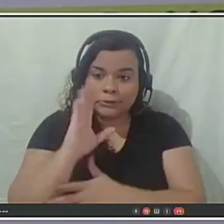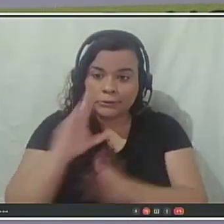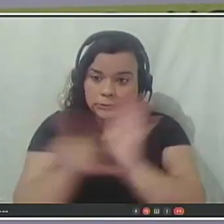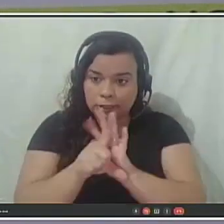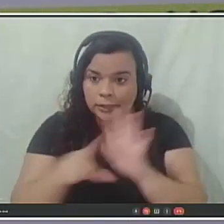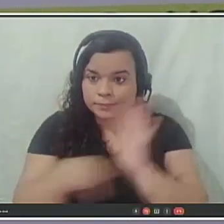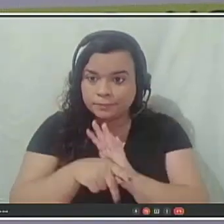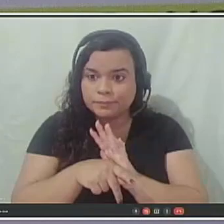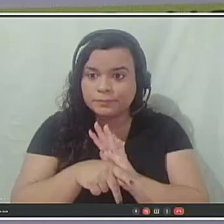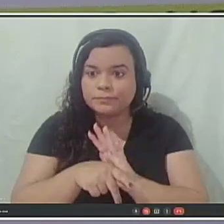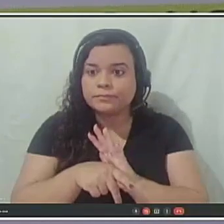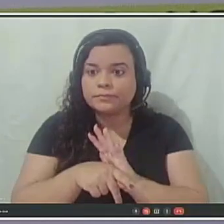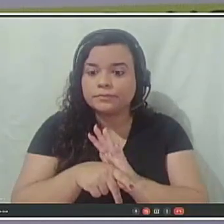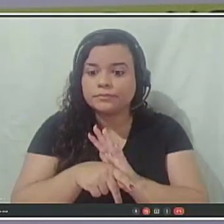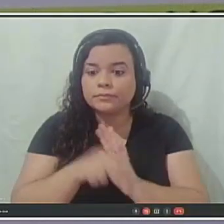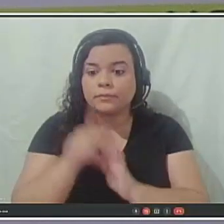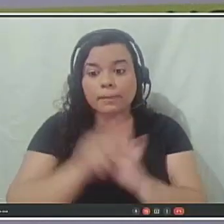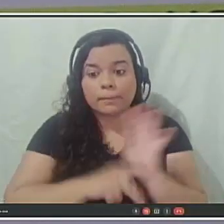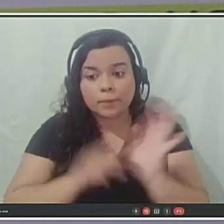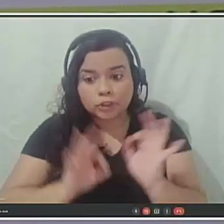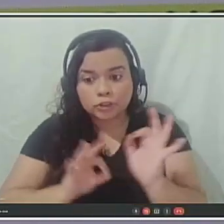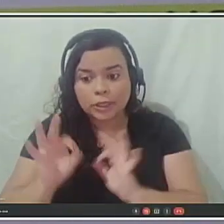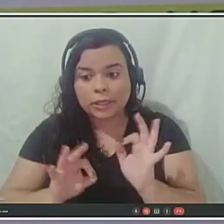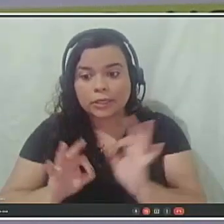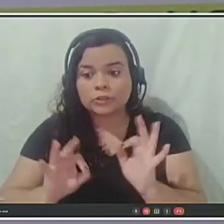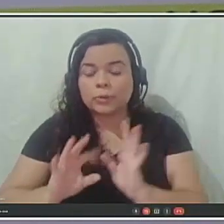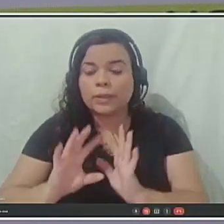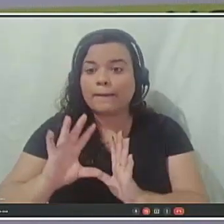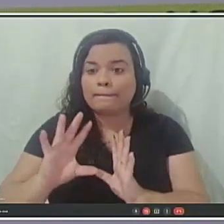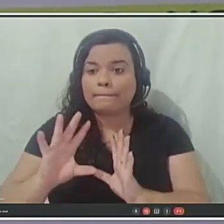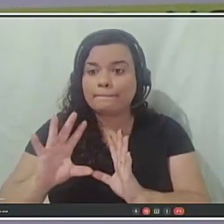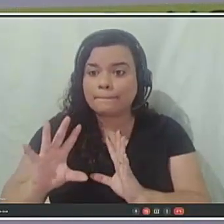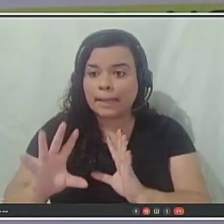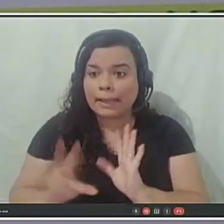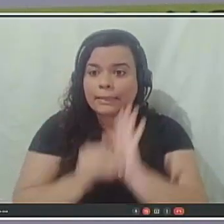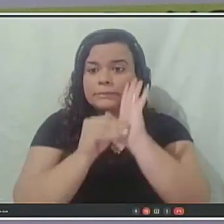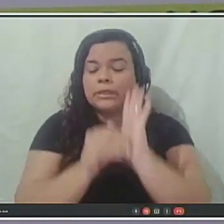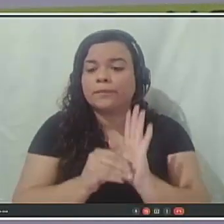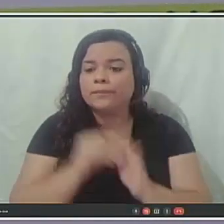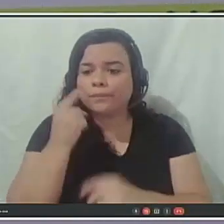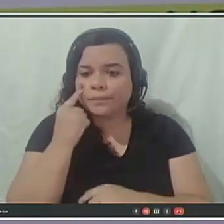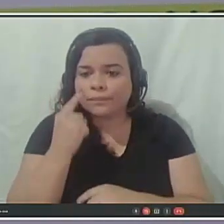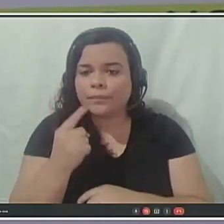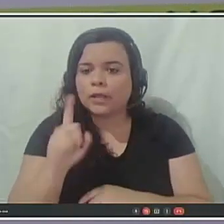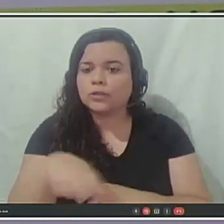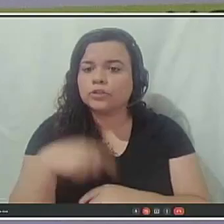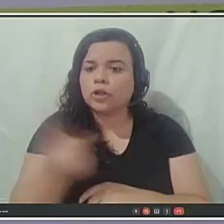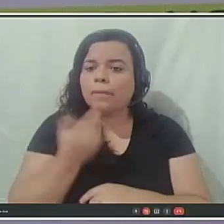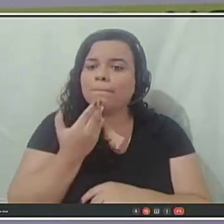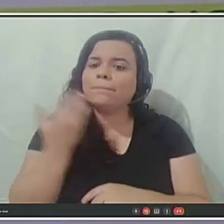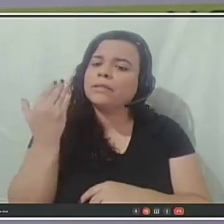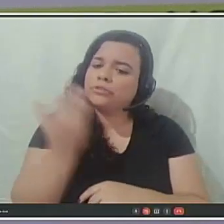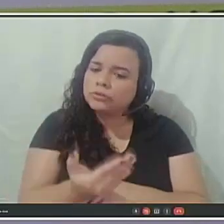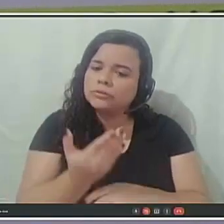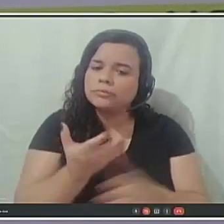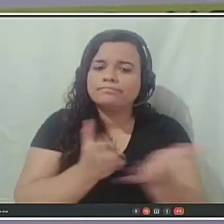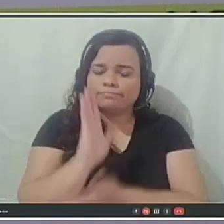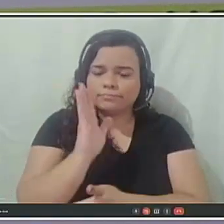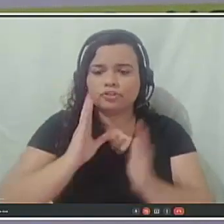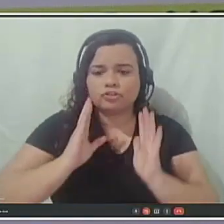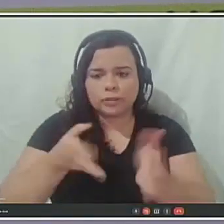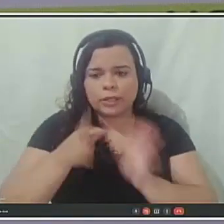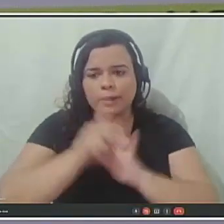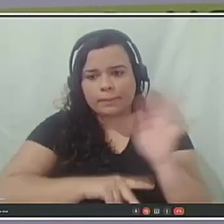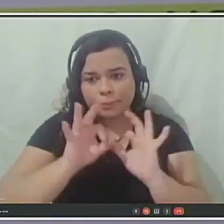da aprovação do projeto, da emenda, a lei orgânica e a lei cumprimentar, nós pedimos a aprovação do projeto, das referidas